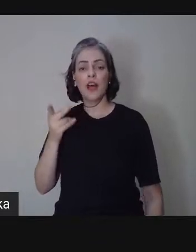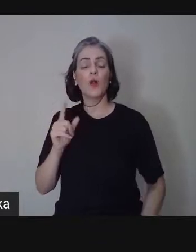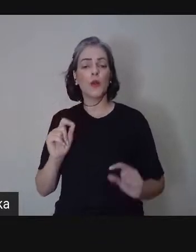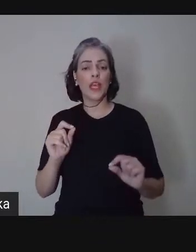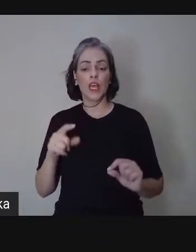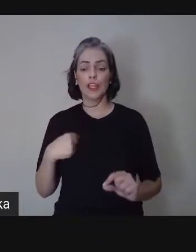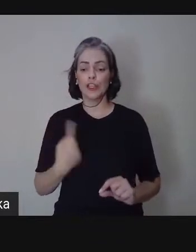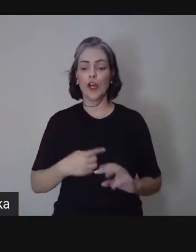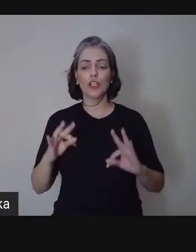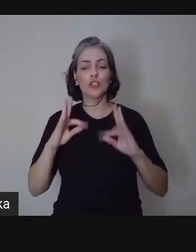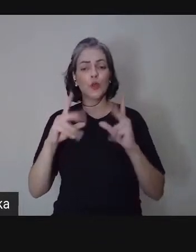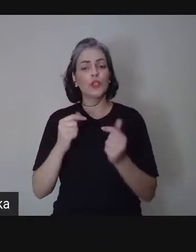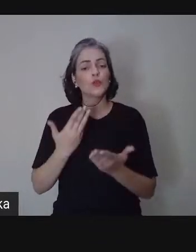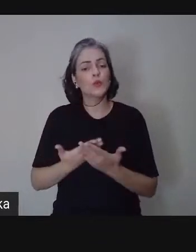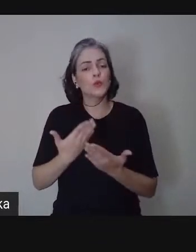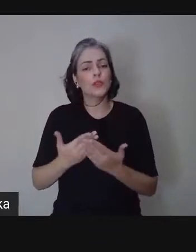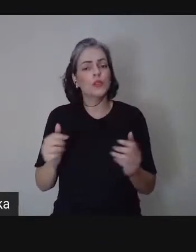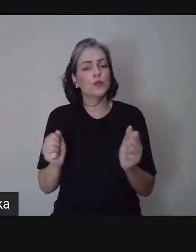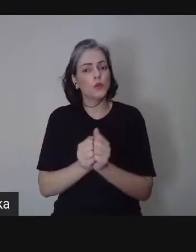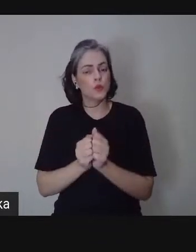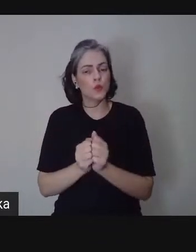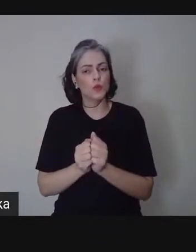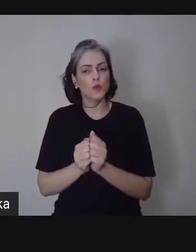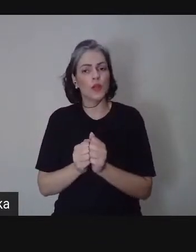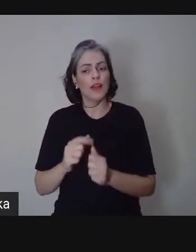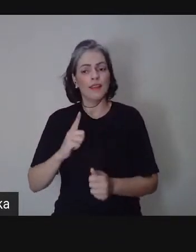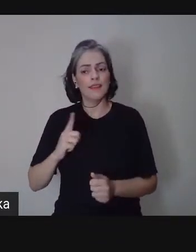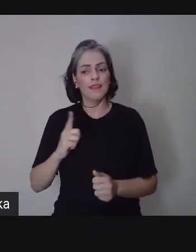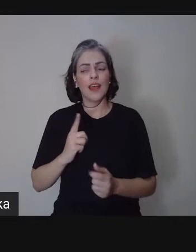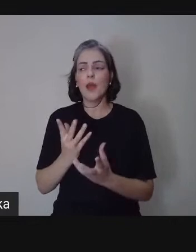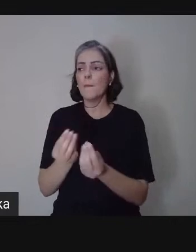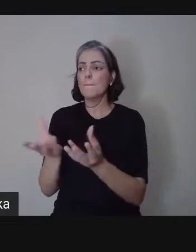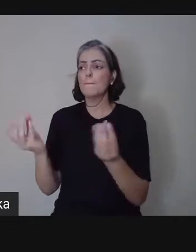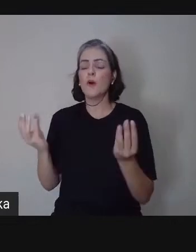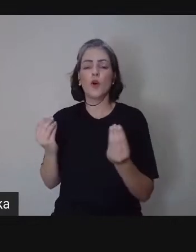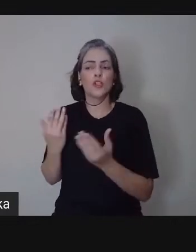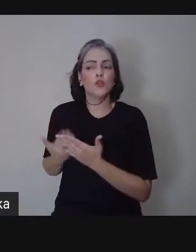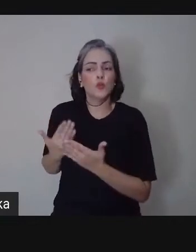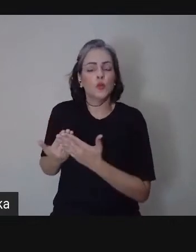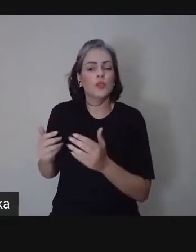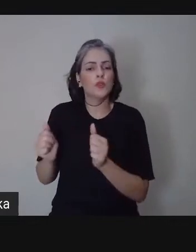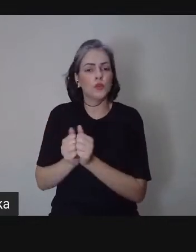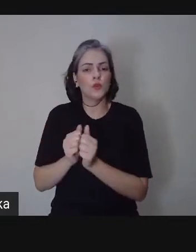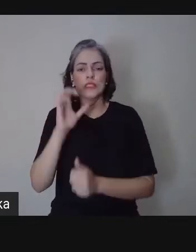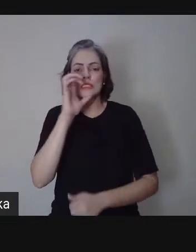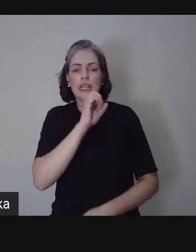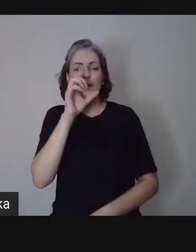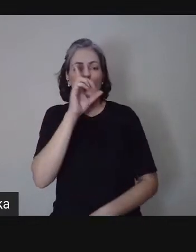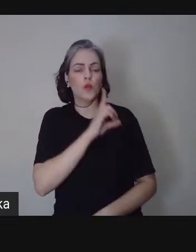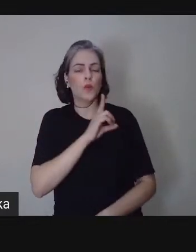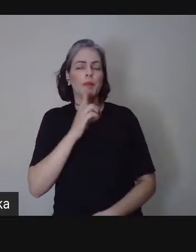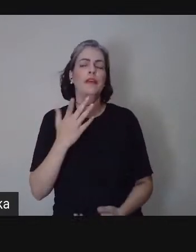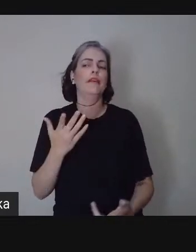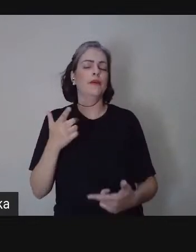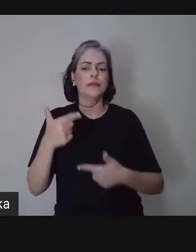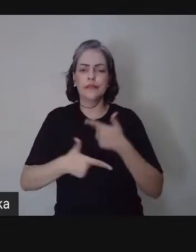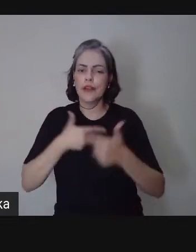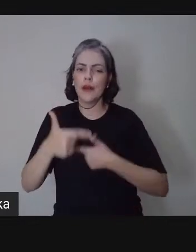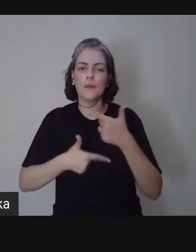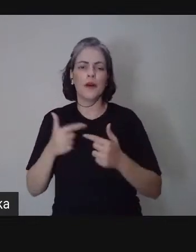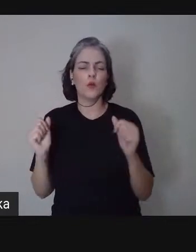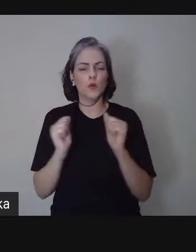juntos, tem toda uma equipe aqui por trás trabalhando, trabalhando o final de semana todo juntos